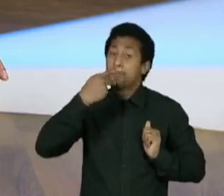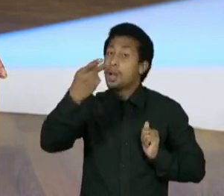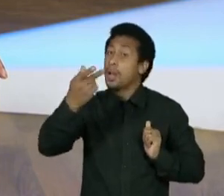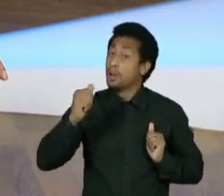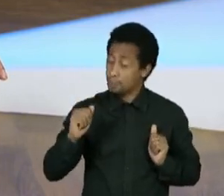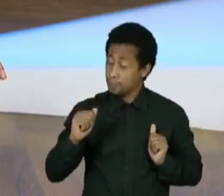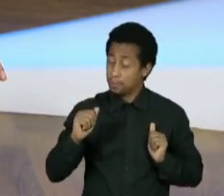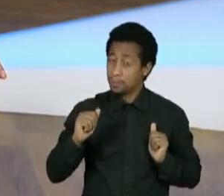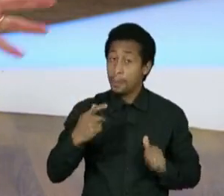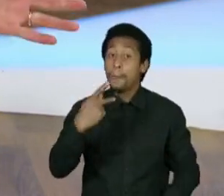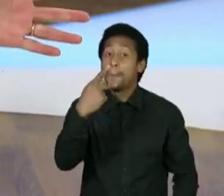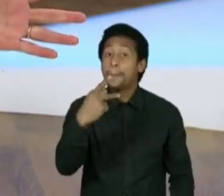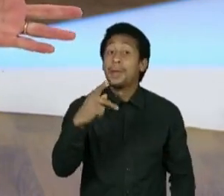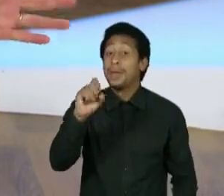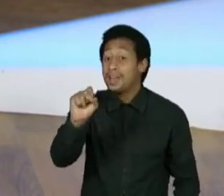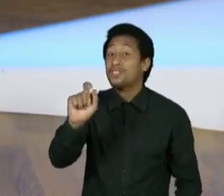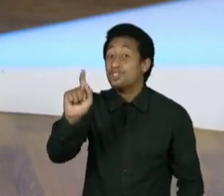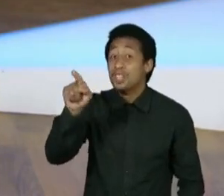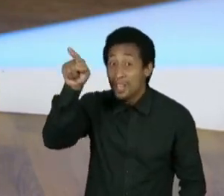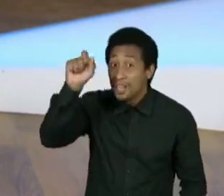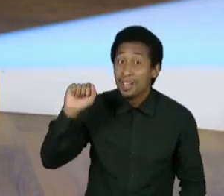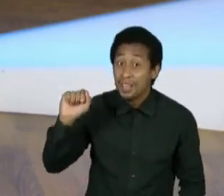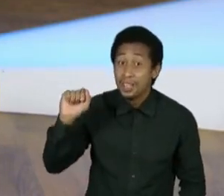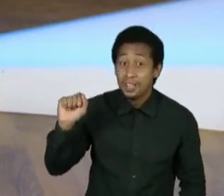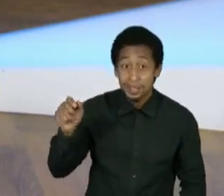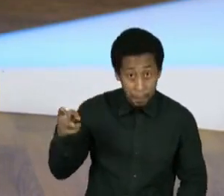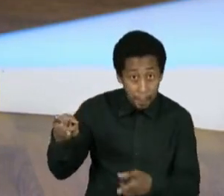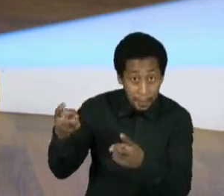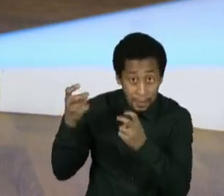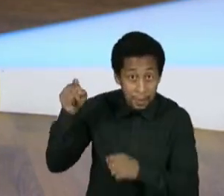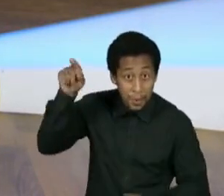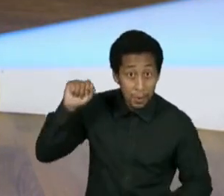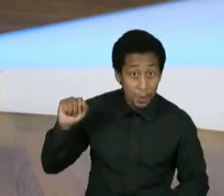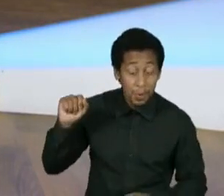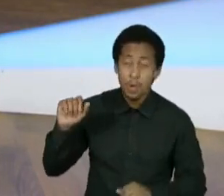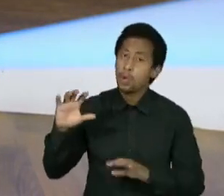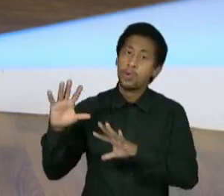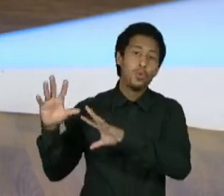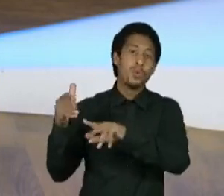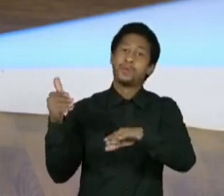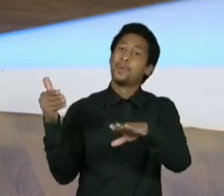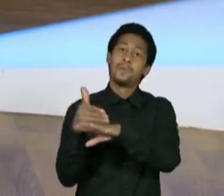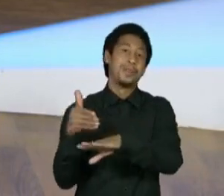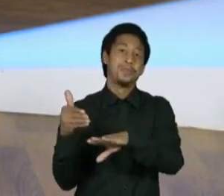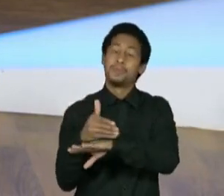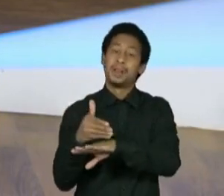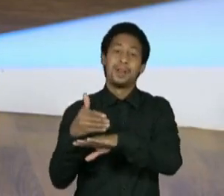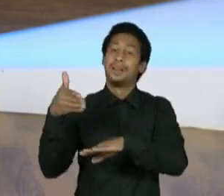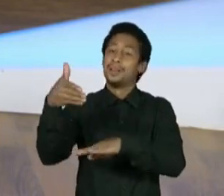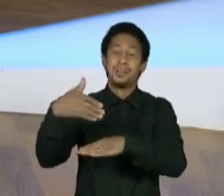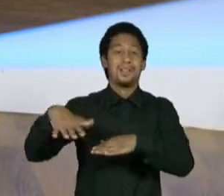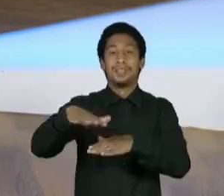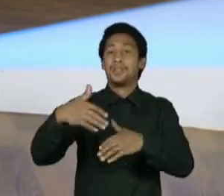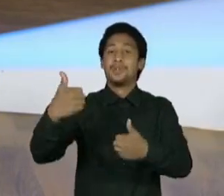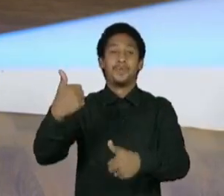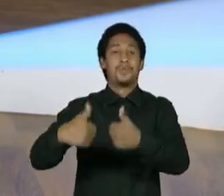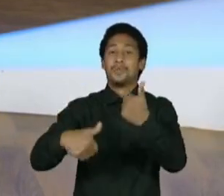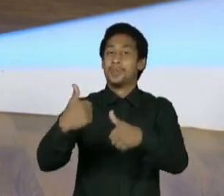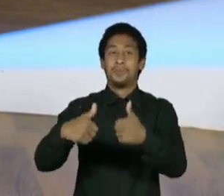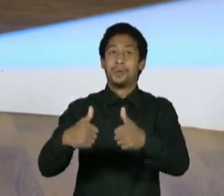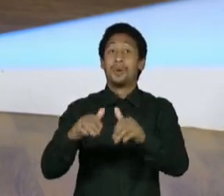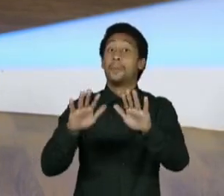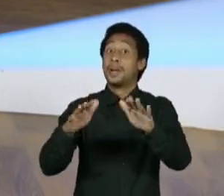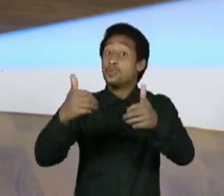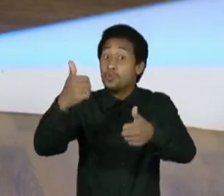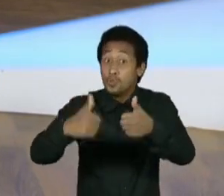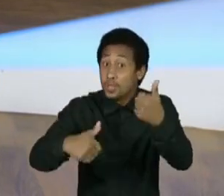Virem o que é que aconteceu. Se todos não participarem no processo, agora estou a falar diretamente de futebol, mas já vos disse que futebol é